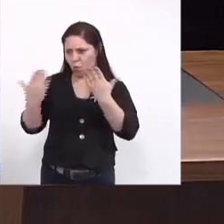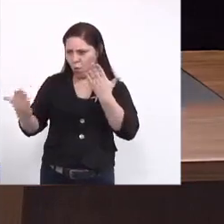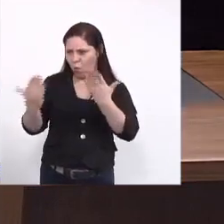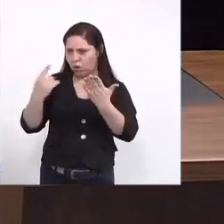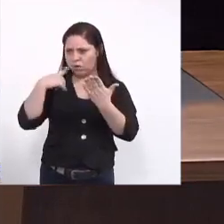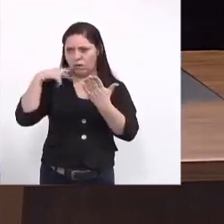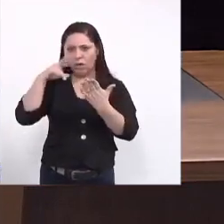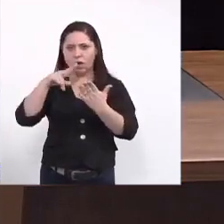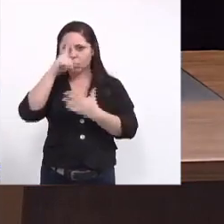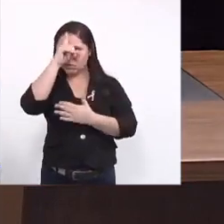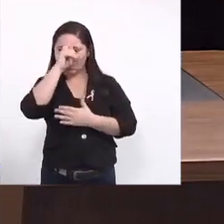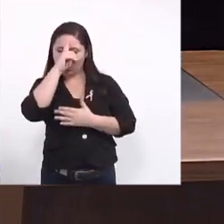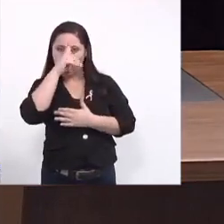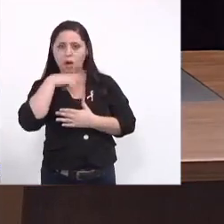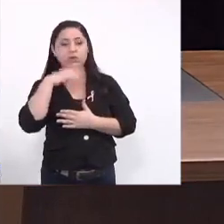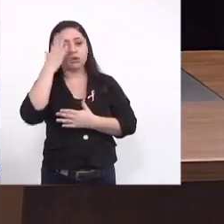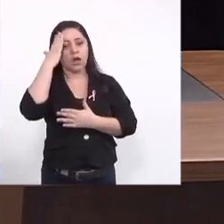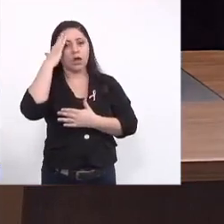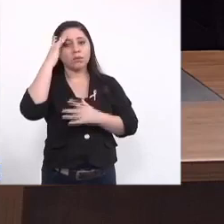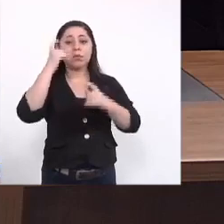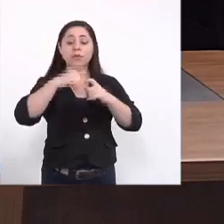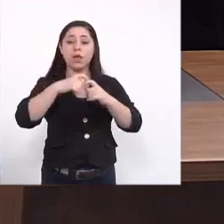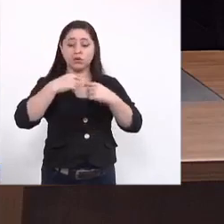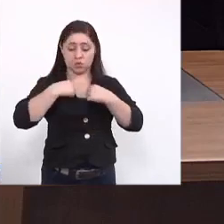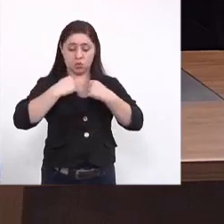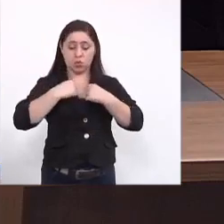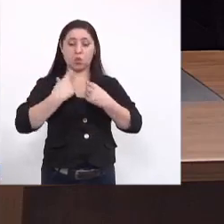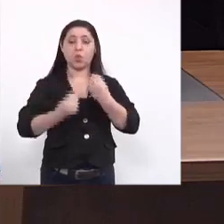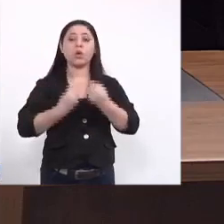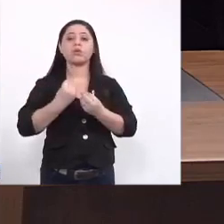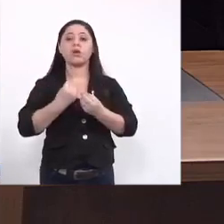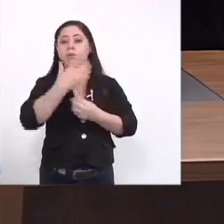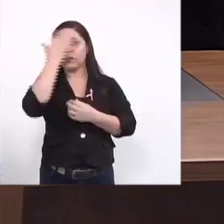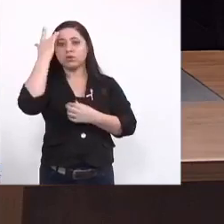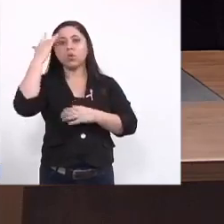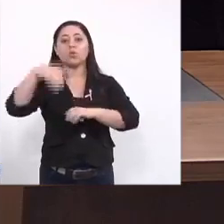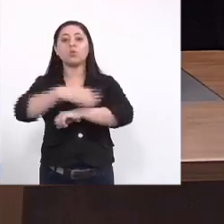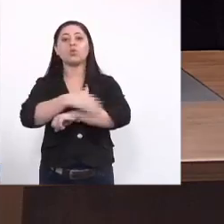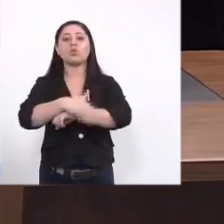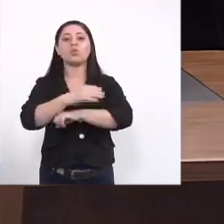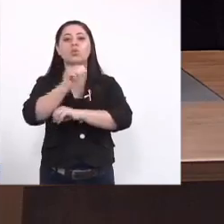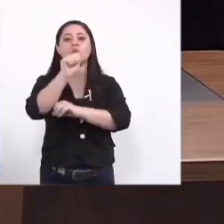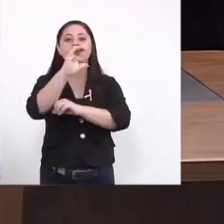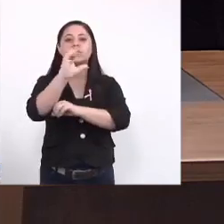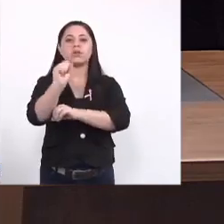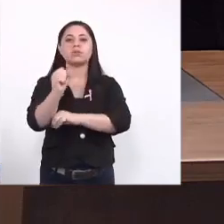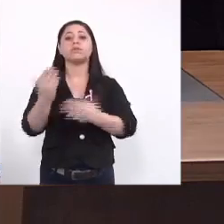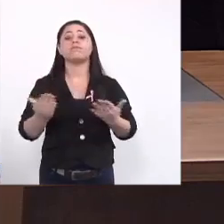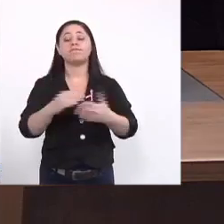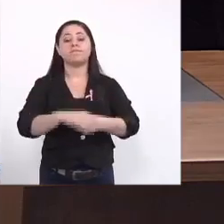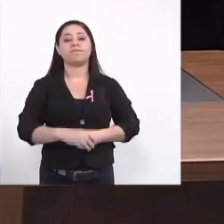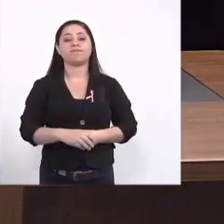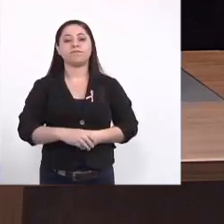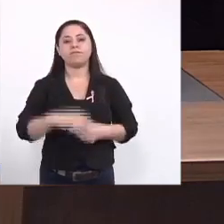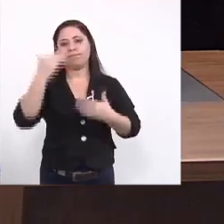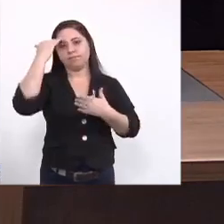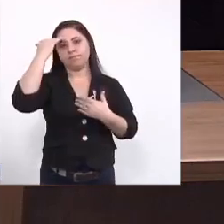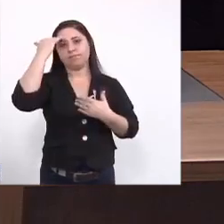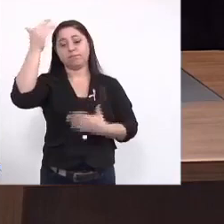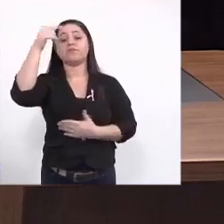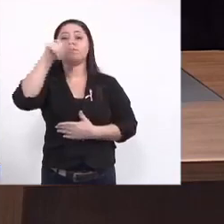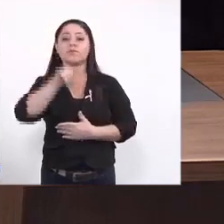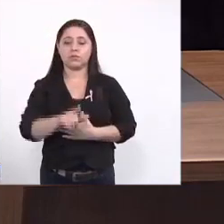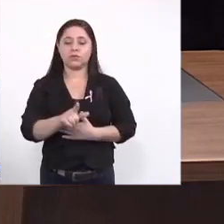para um hospital ele reconhece se um médico através do seu jaleco e e a pessoa que está na rua o agente de saúde eu agradeço